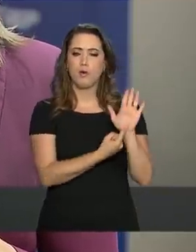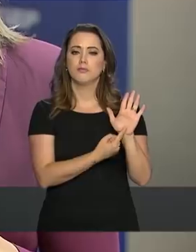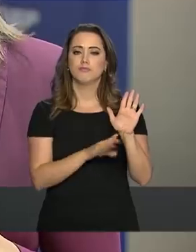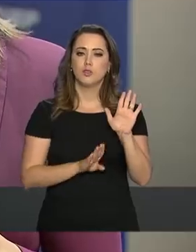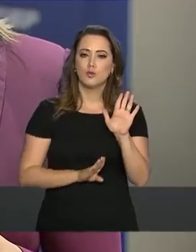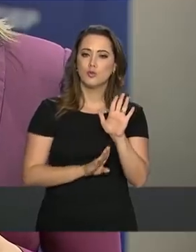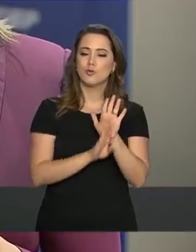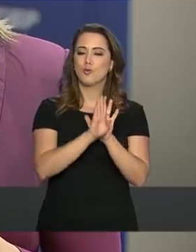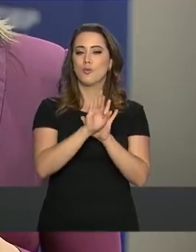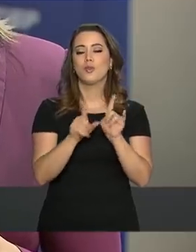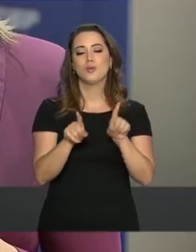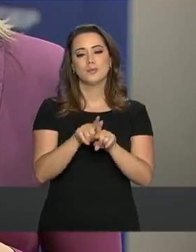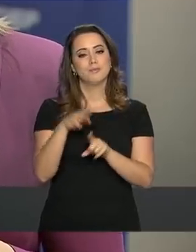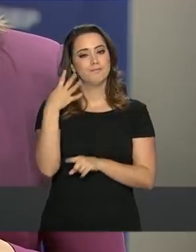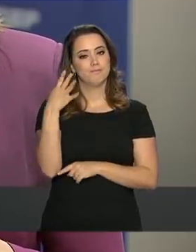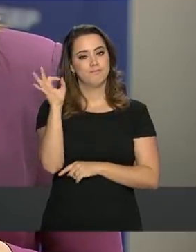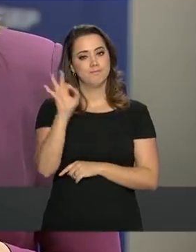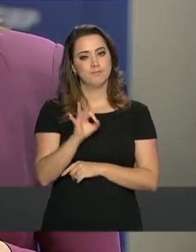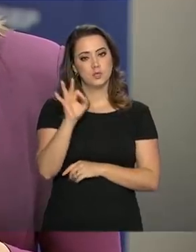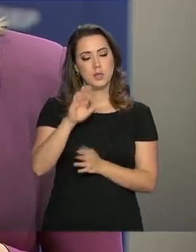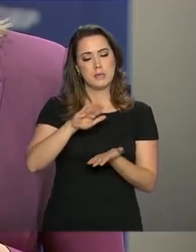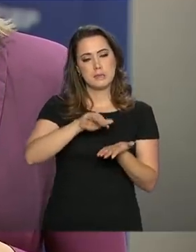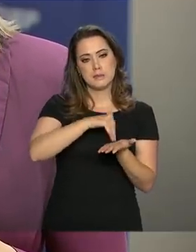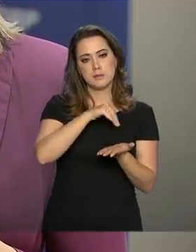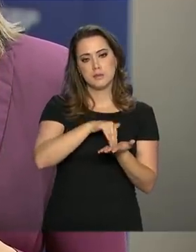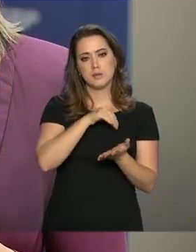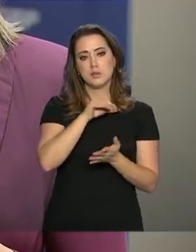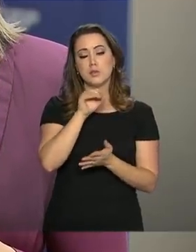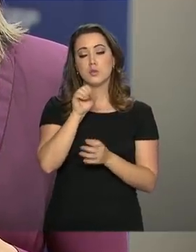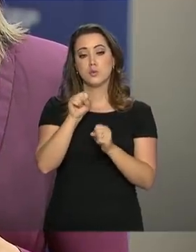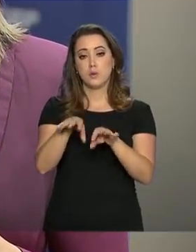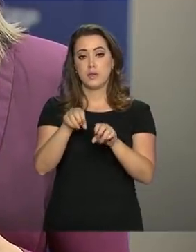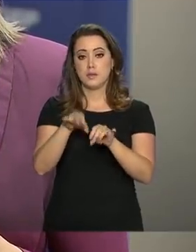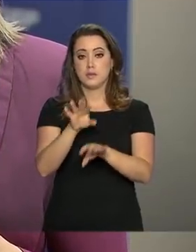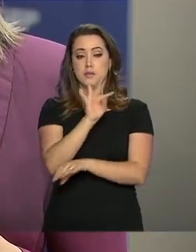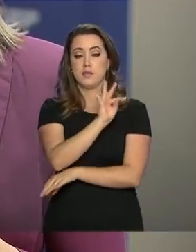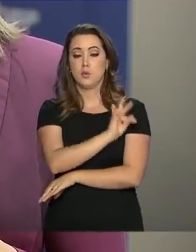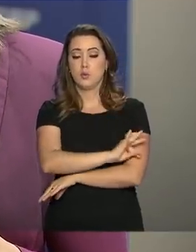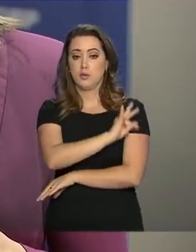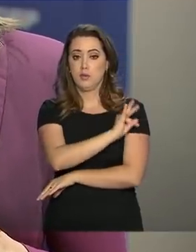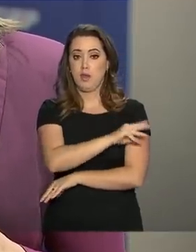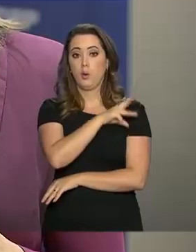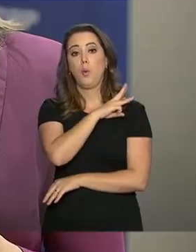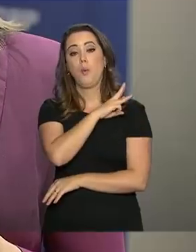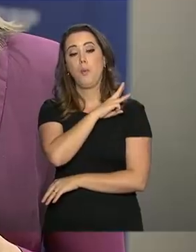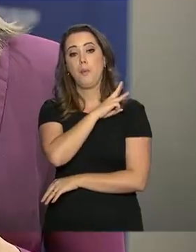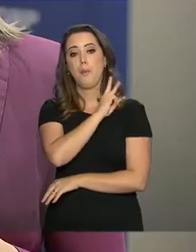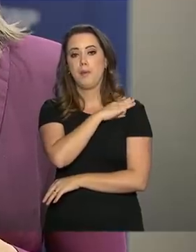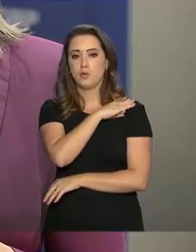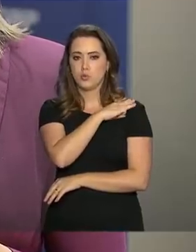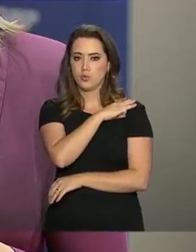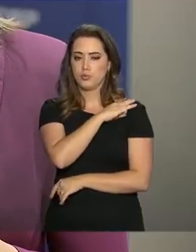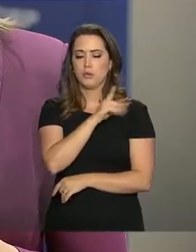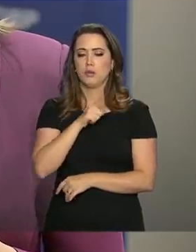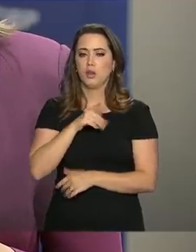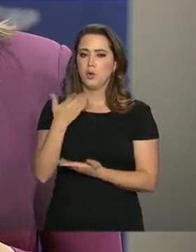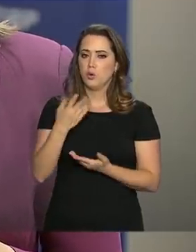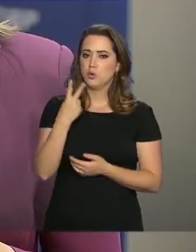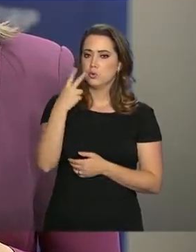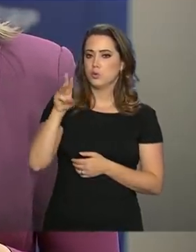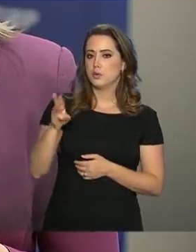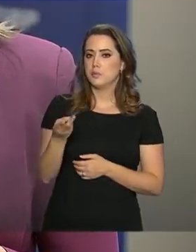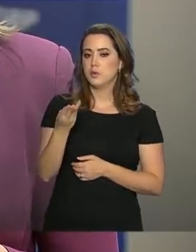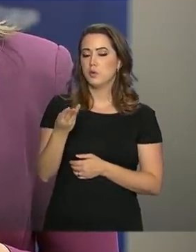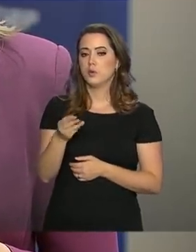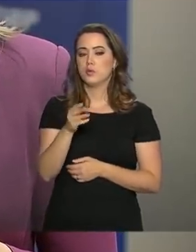de cerca de 4% no número de matrículas na educação técnica de nível médio. O país conta hoje com quase 2 milhões